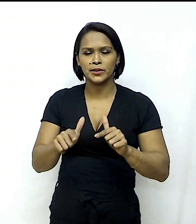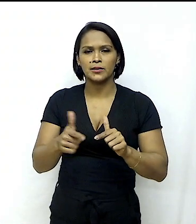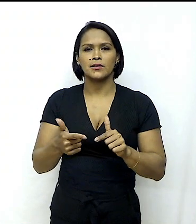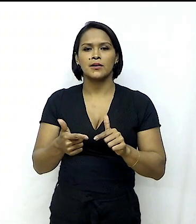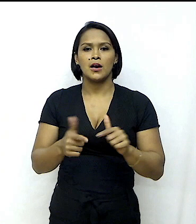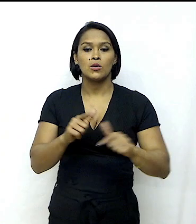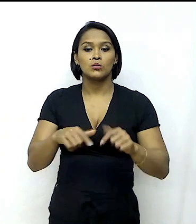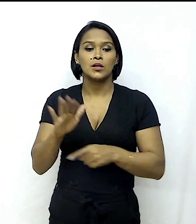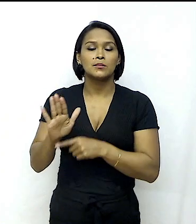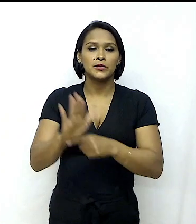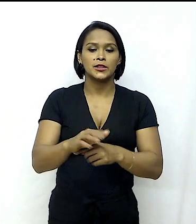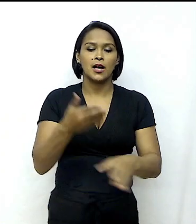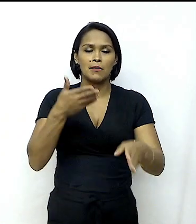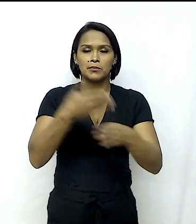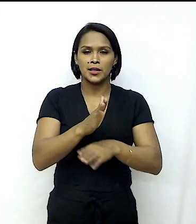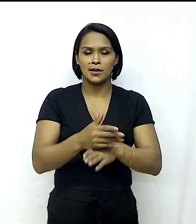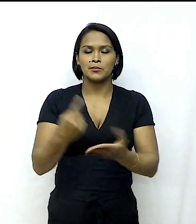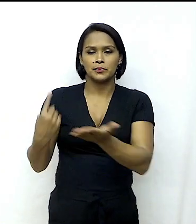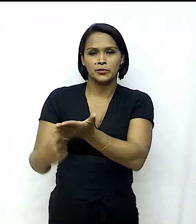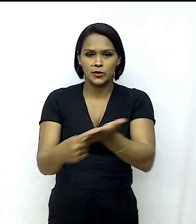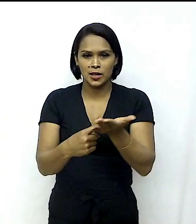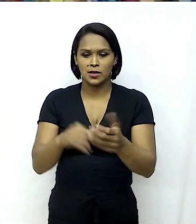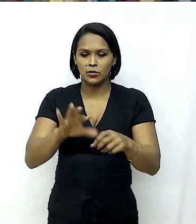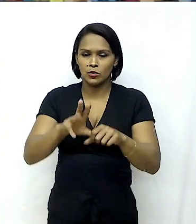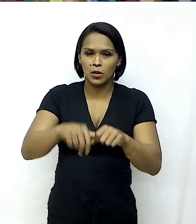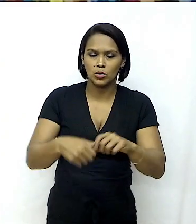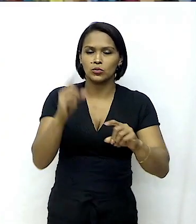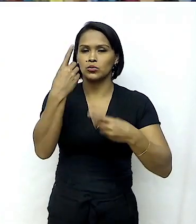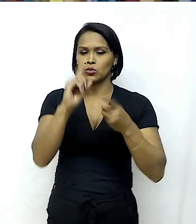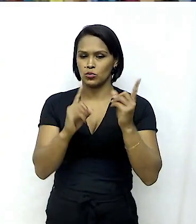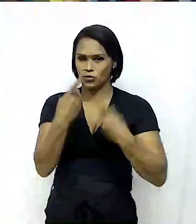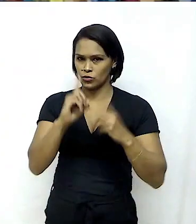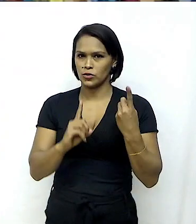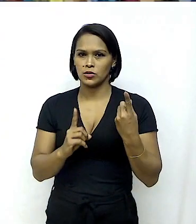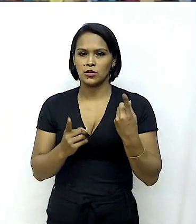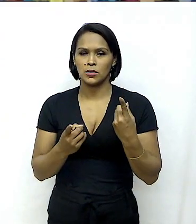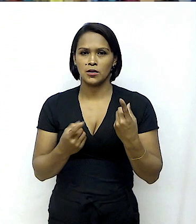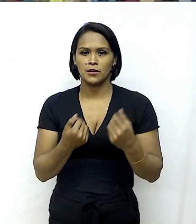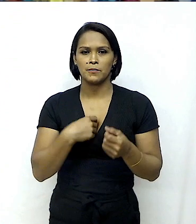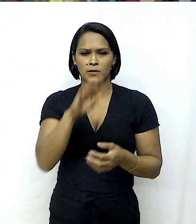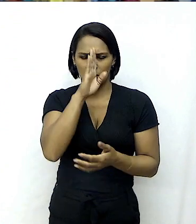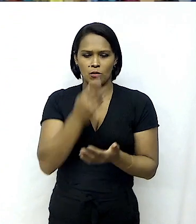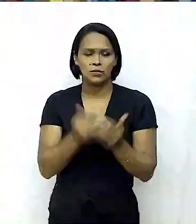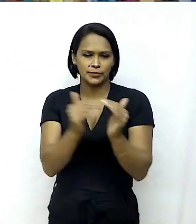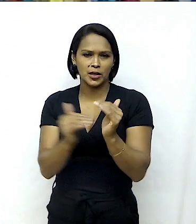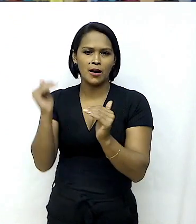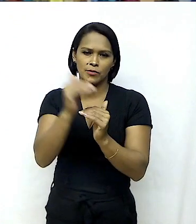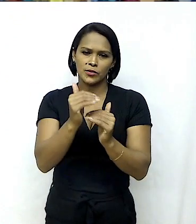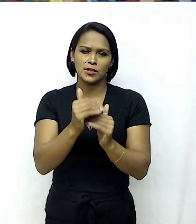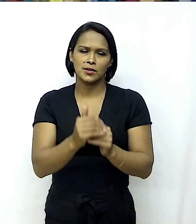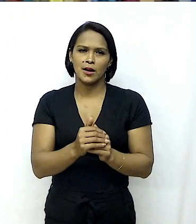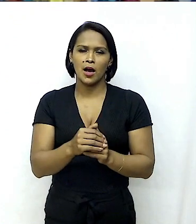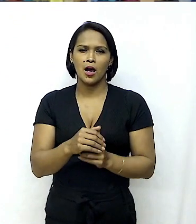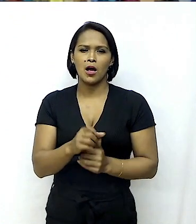em favor da aprovação desses acordos, o acordo com o Chile. Eu acho que deve avançar proximamente.